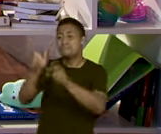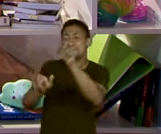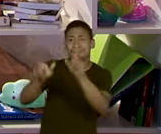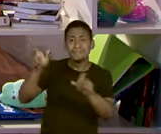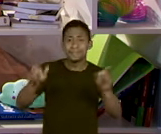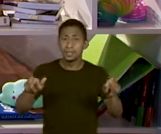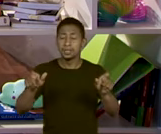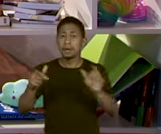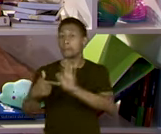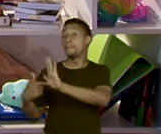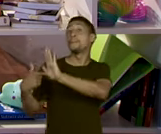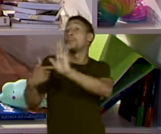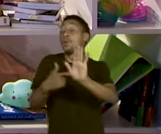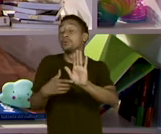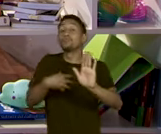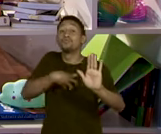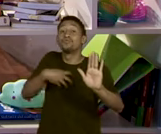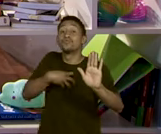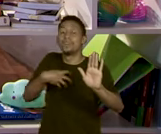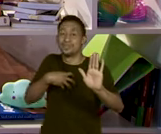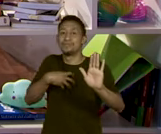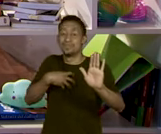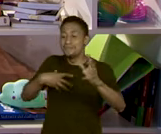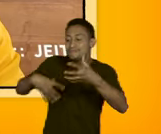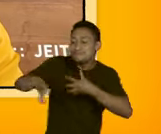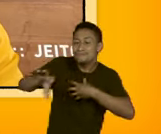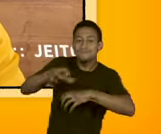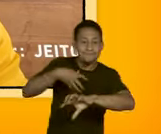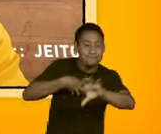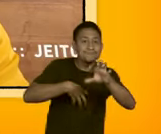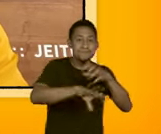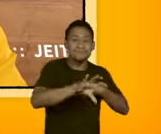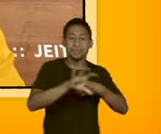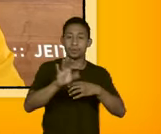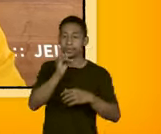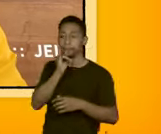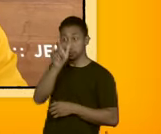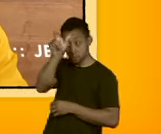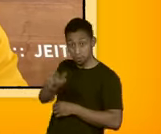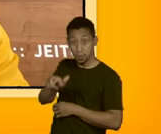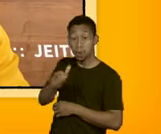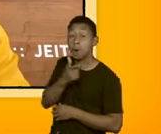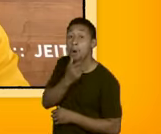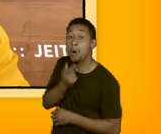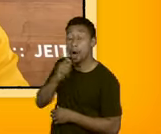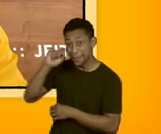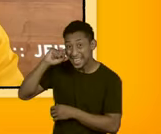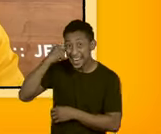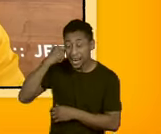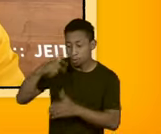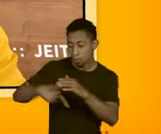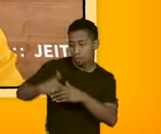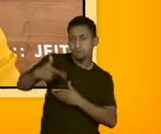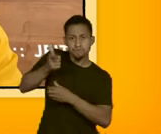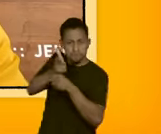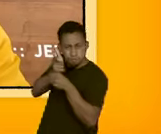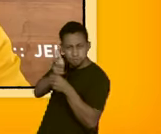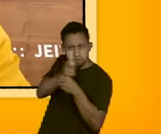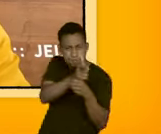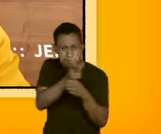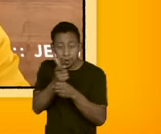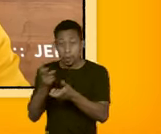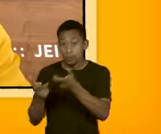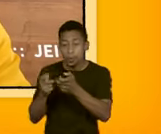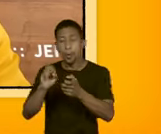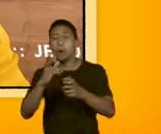que vão determinar a forma como a gente lida com esses grupos. Então, se eu vejo um homem negro com uma arma na mão, num videogame,